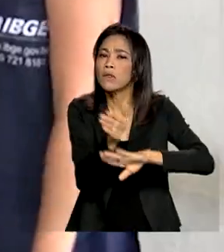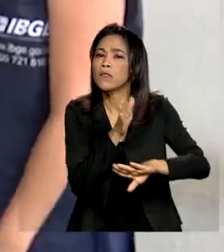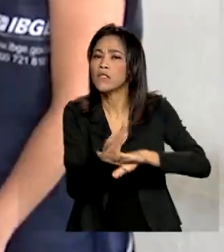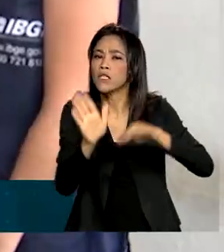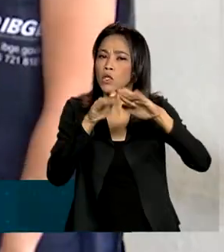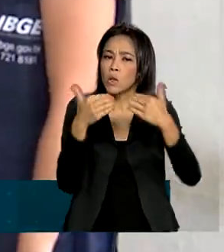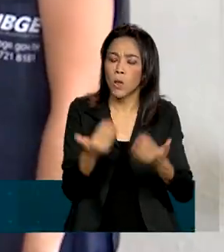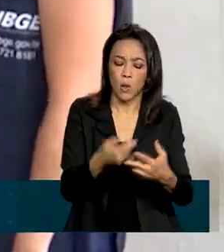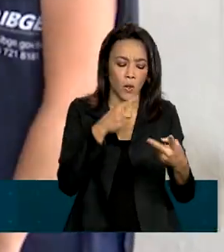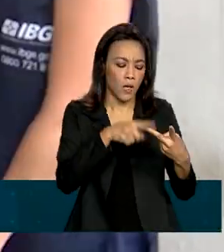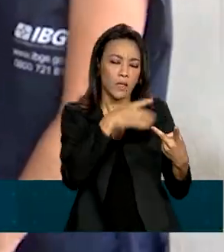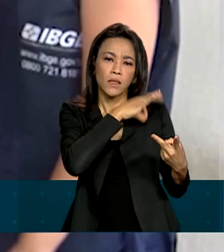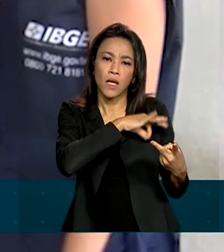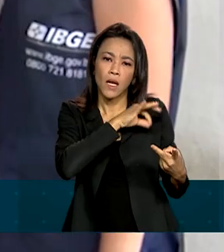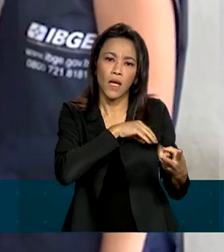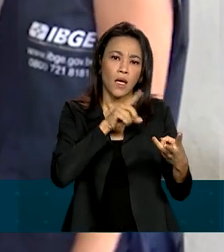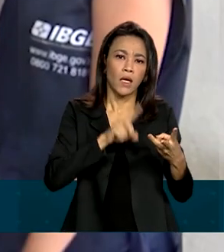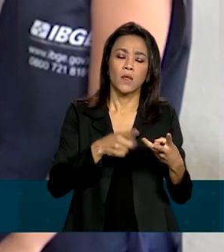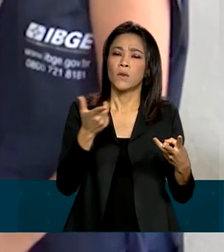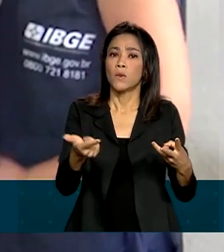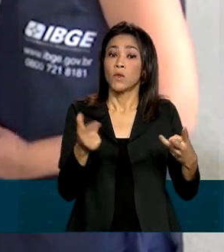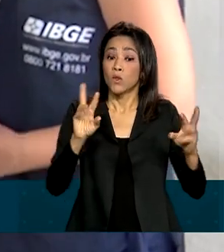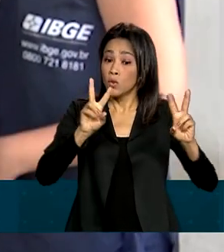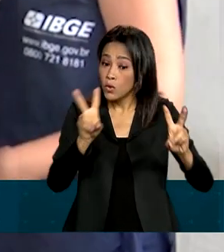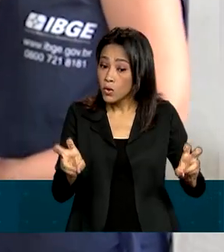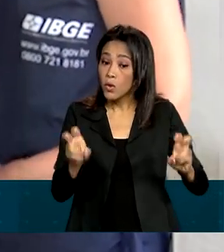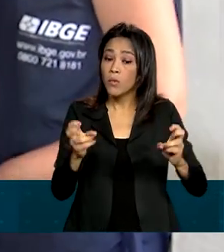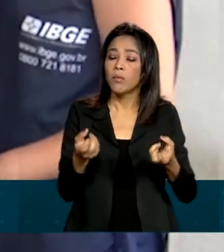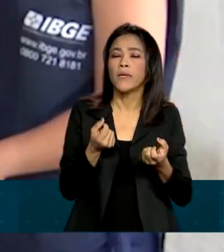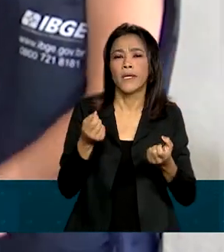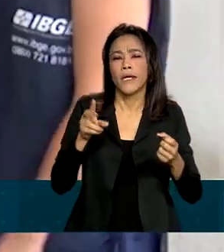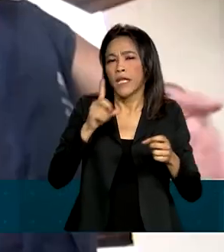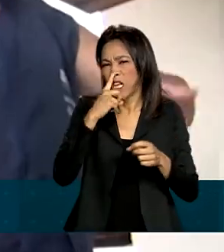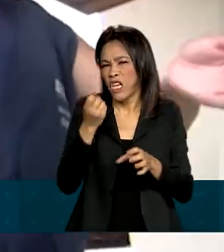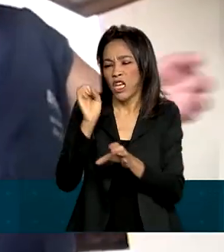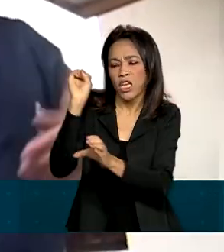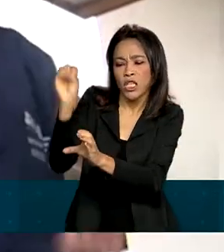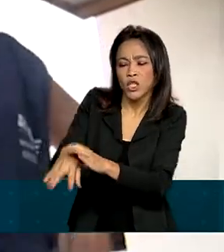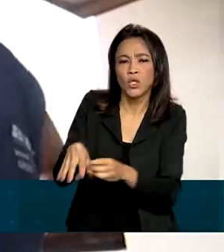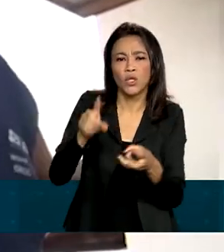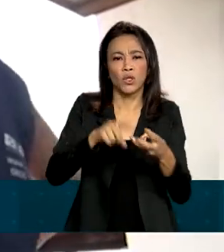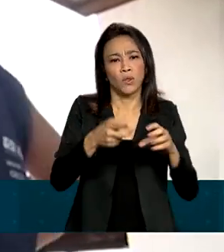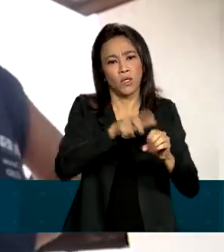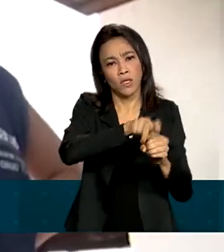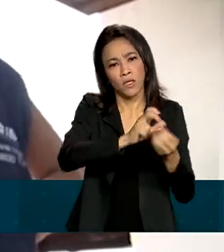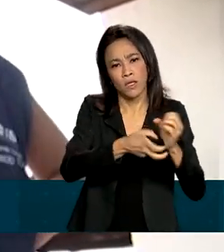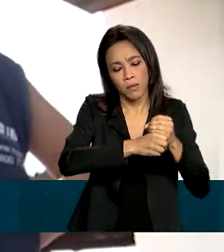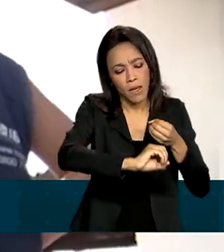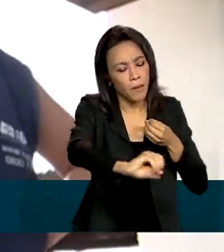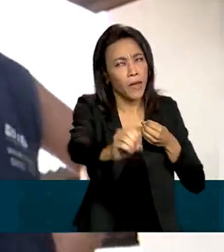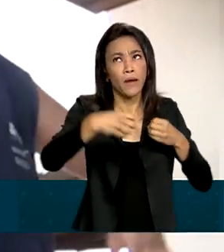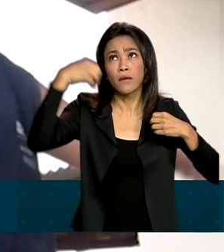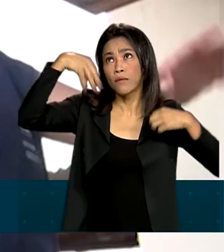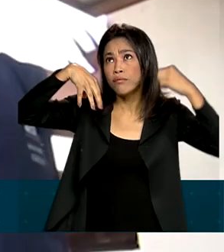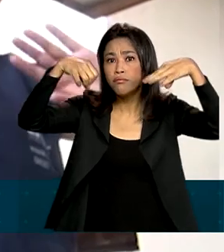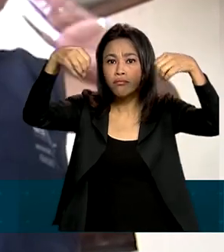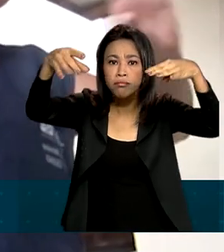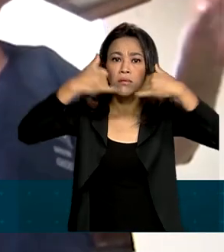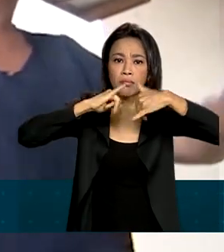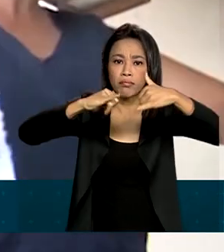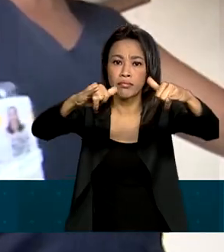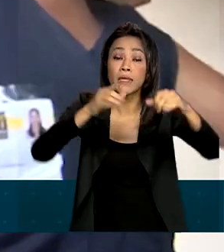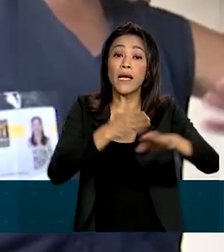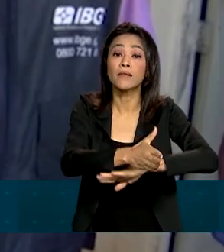renda, taxa de ocupação, cobertura de coleta de lixo, saneamento, energia pública e acesso à